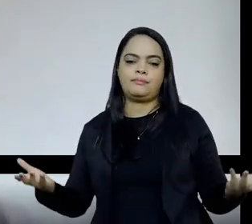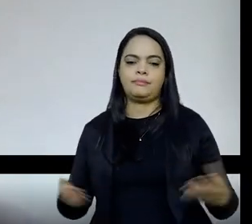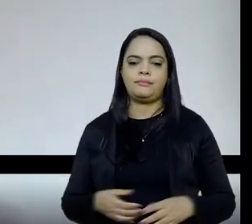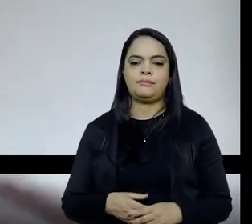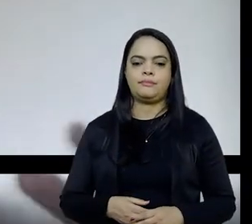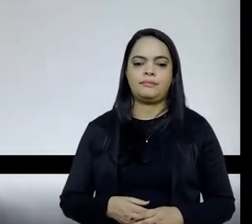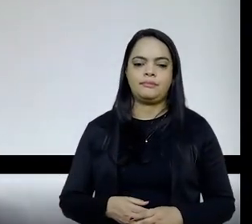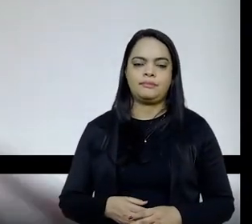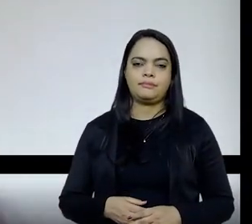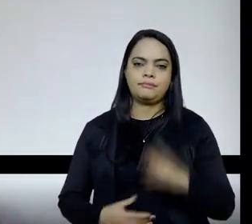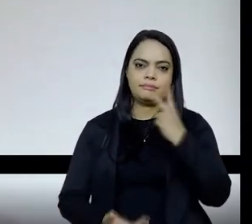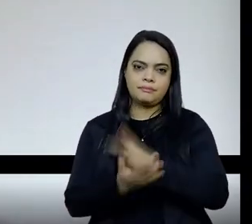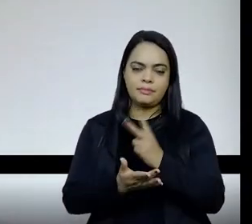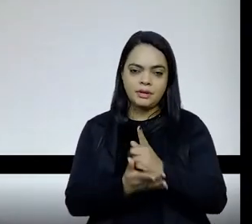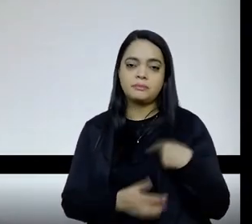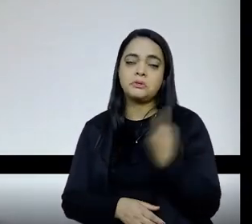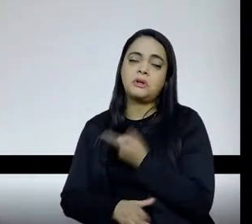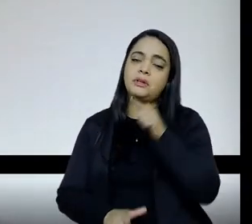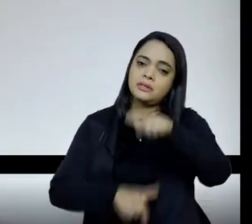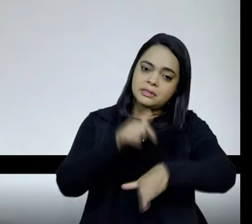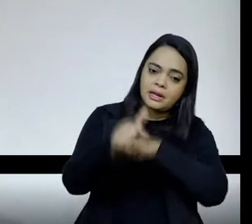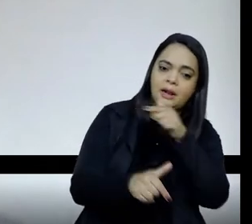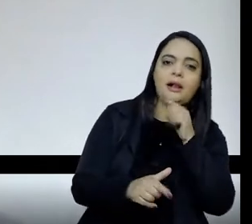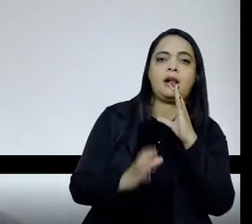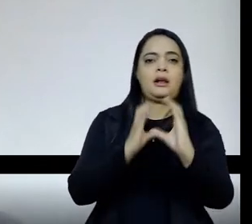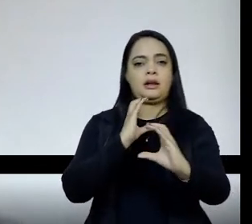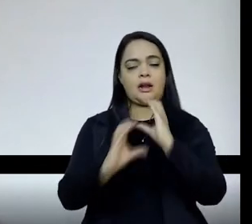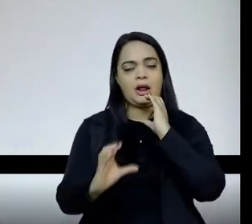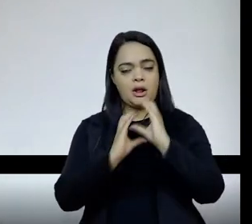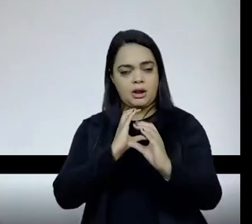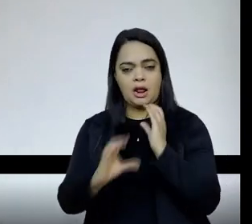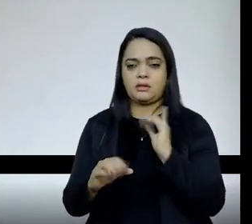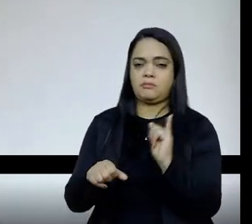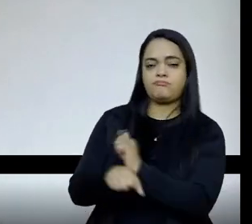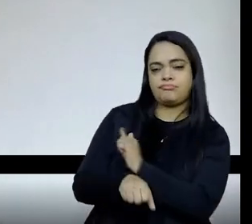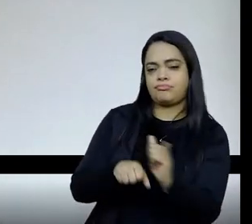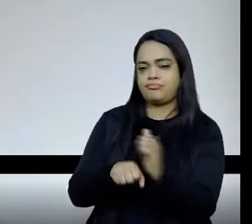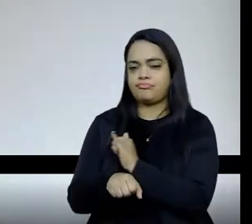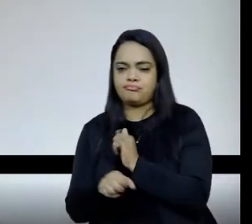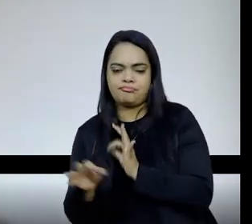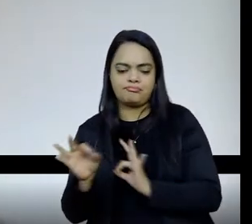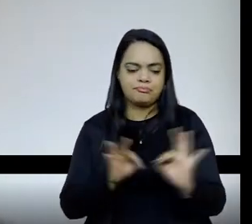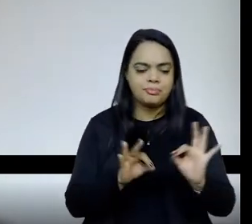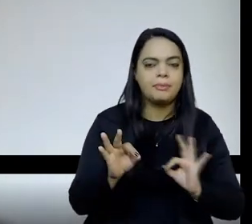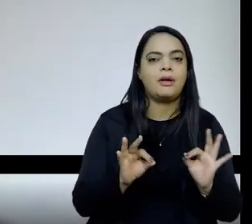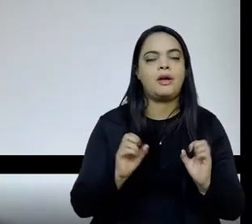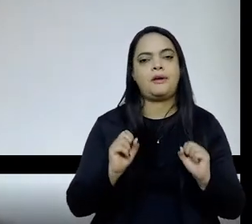ainda que a gente ature na comunicação de forma estratégica, acho que a gente está fazendo isso,